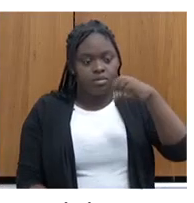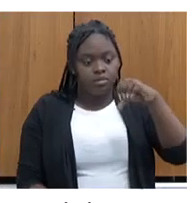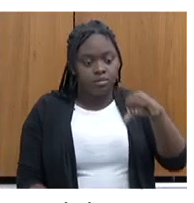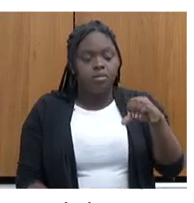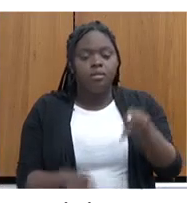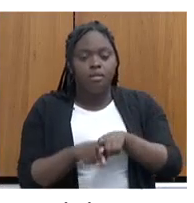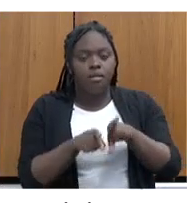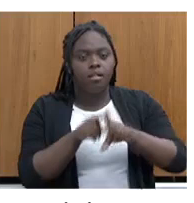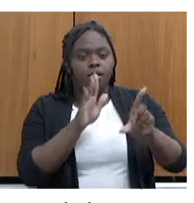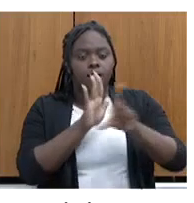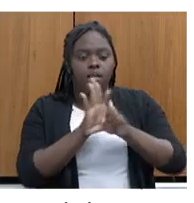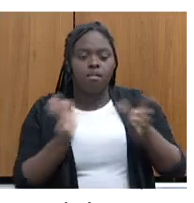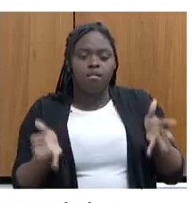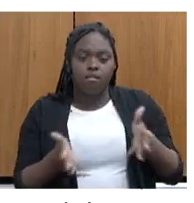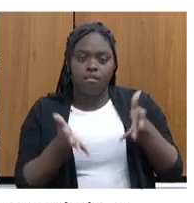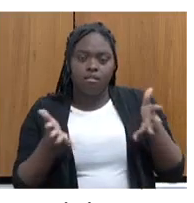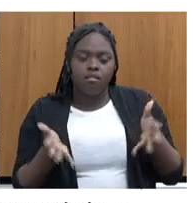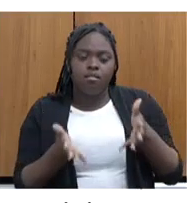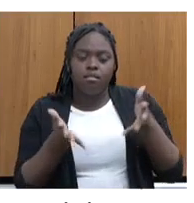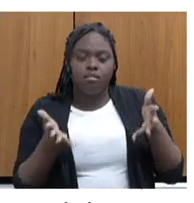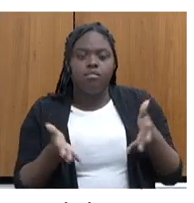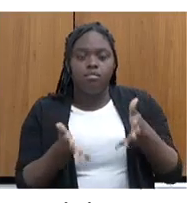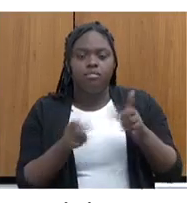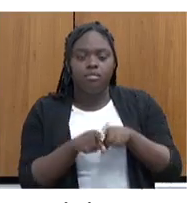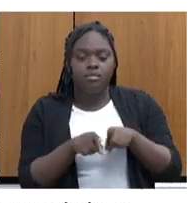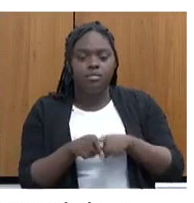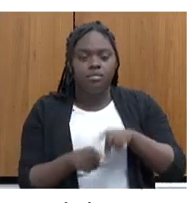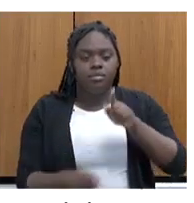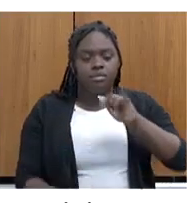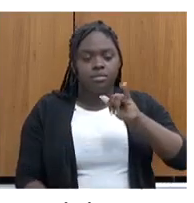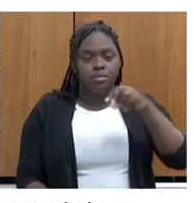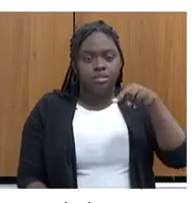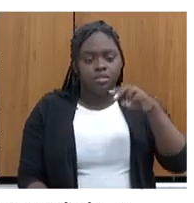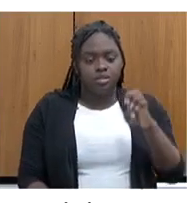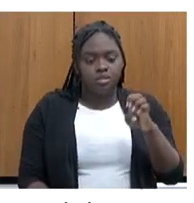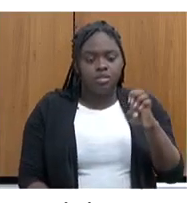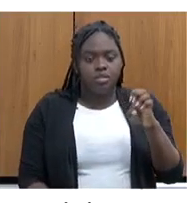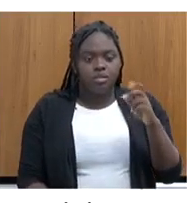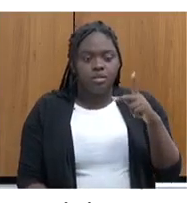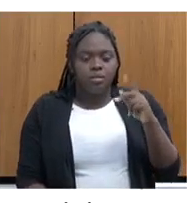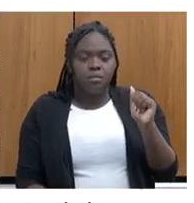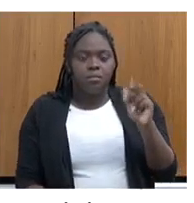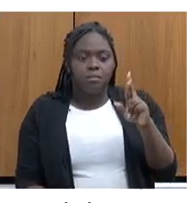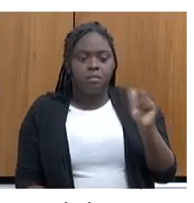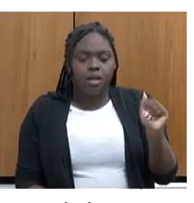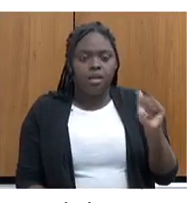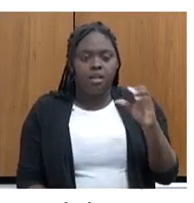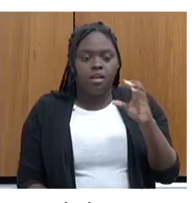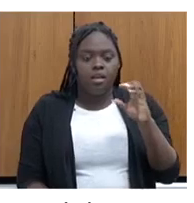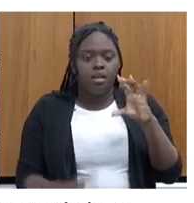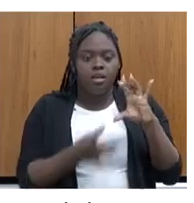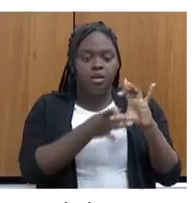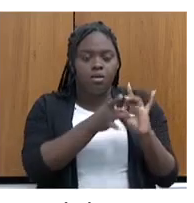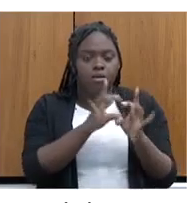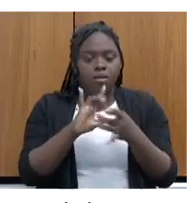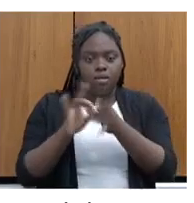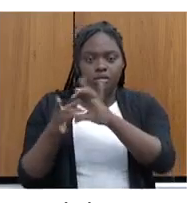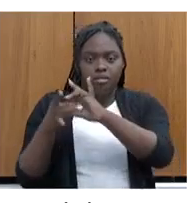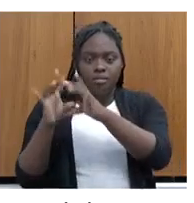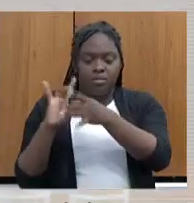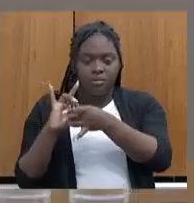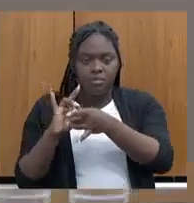Lei de Incentivo e o GIM para Olímpico. O que é GIM mesmo? GIM, é Jogos no Interior de Minas.